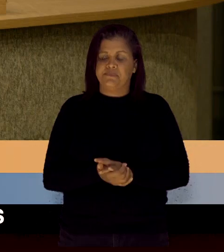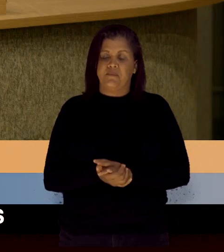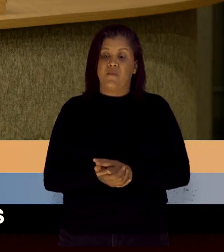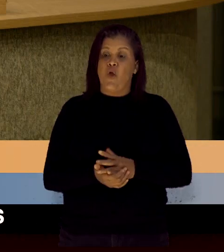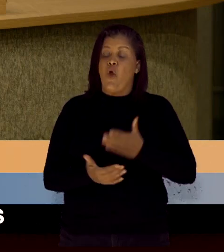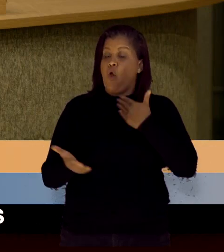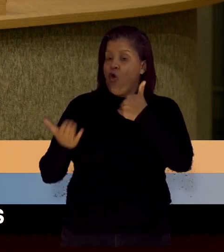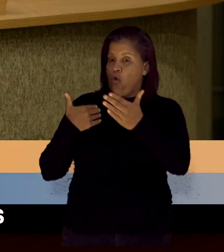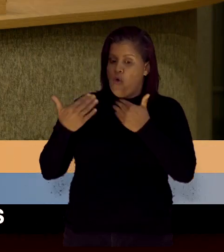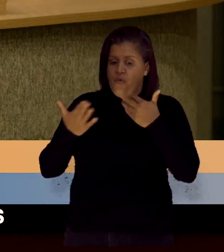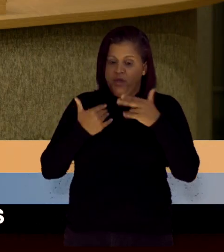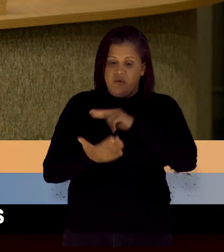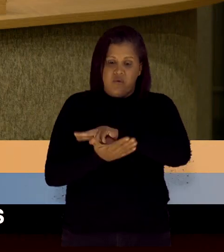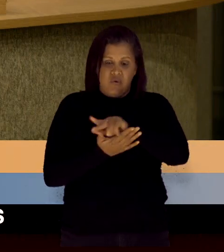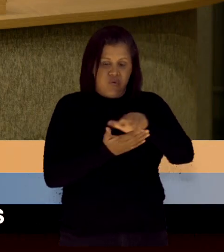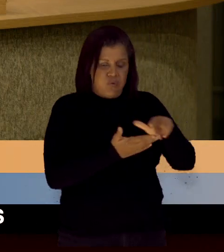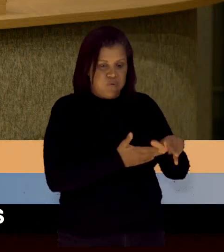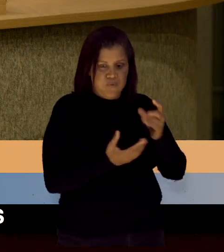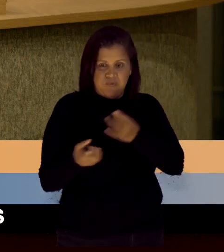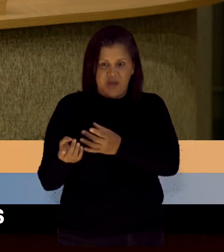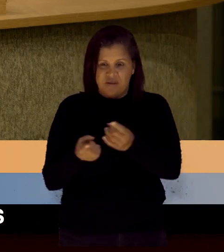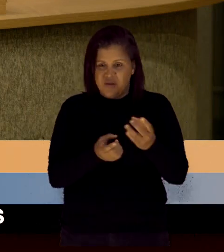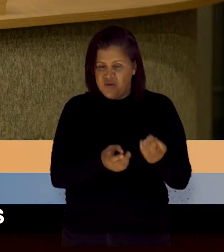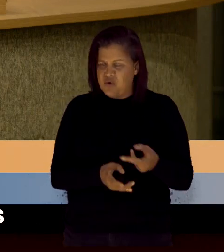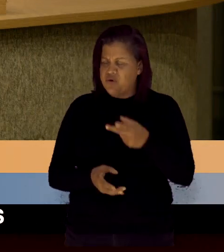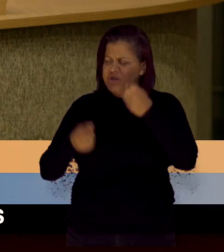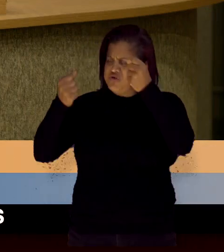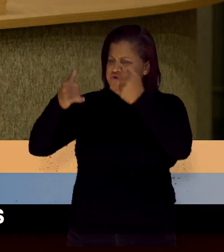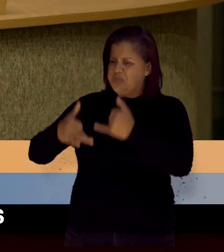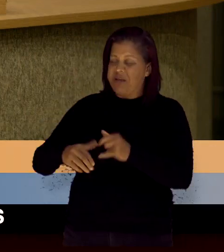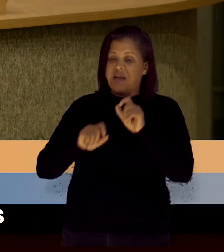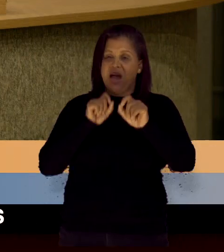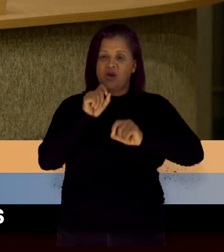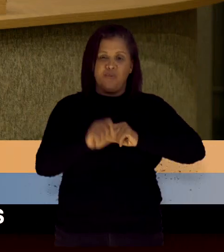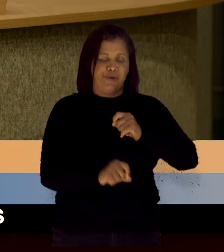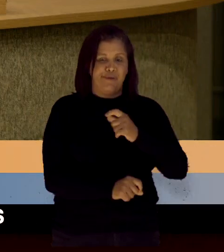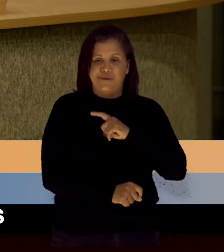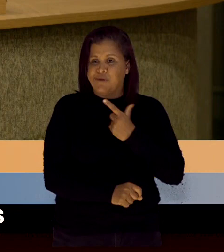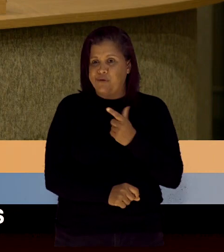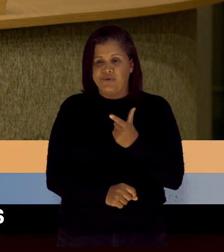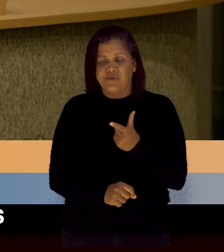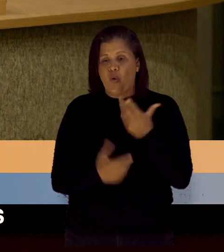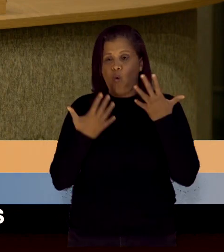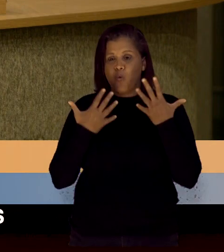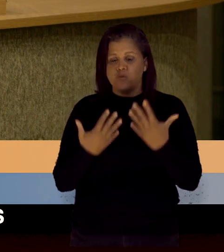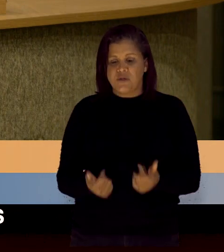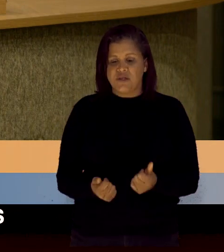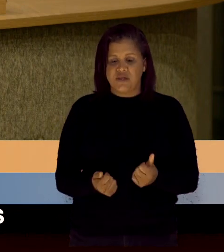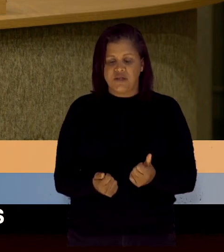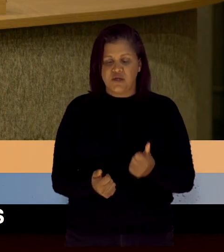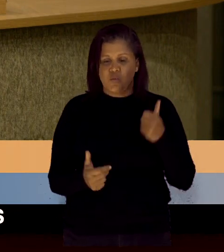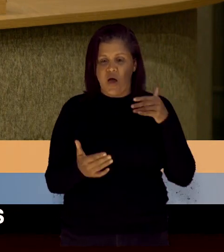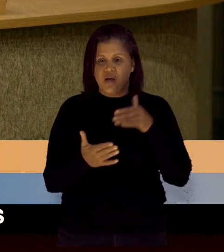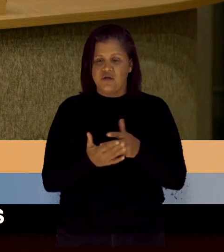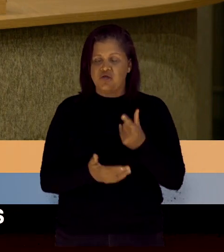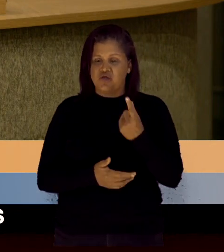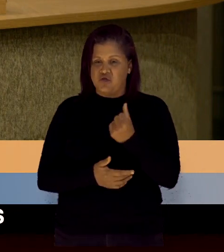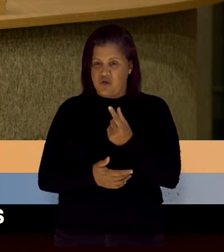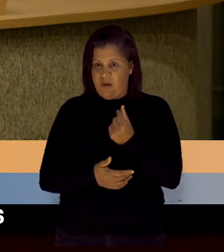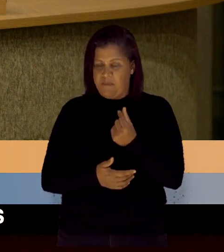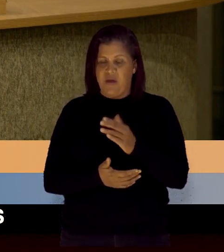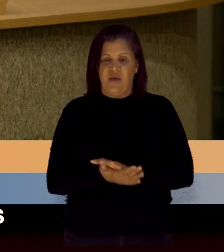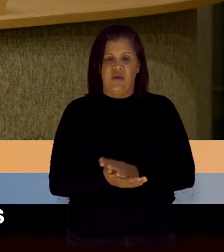com diversos ambulantes e eles relataram que não estavam conseguindo atingir sua meta